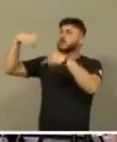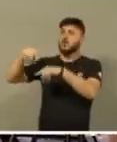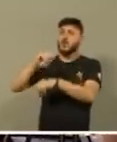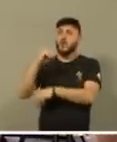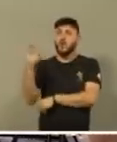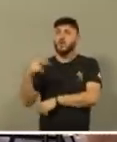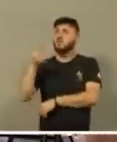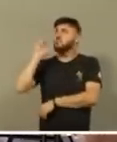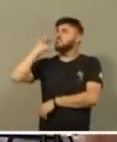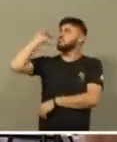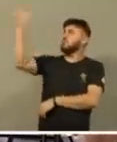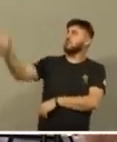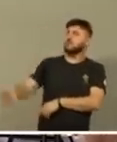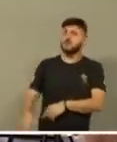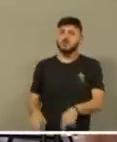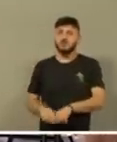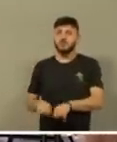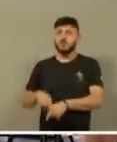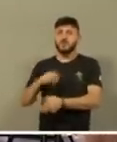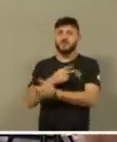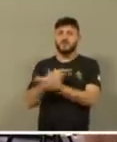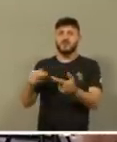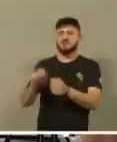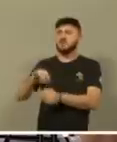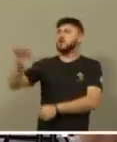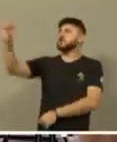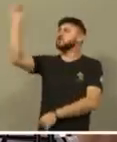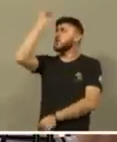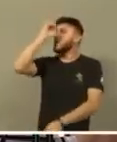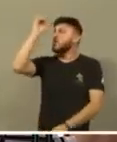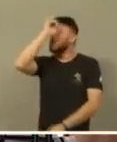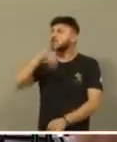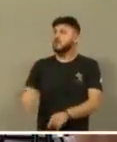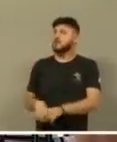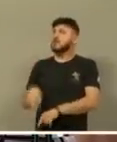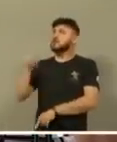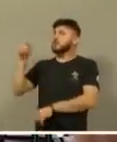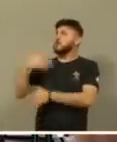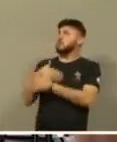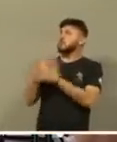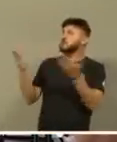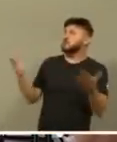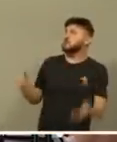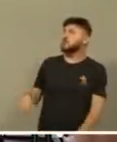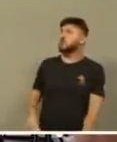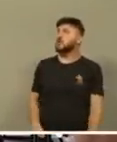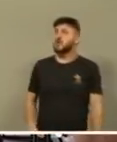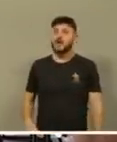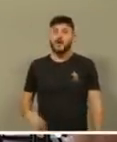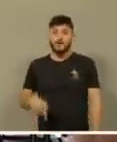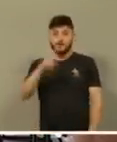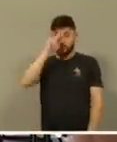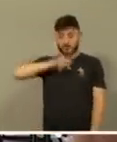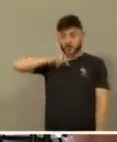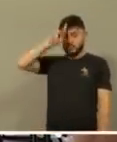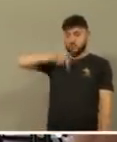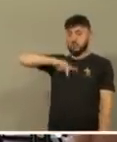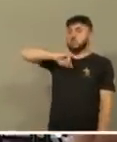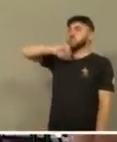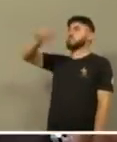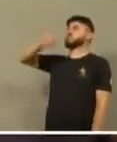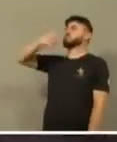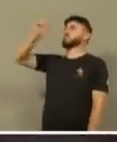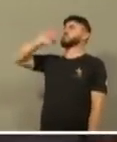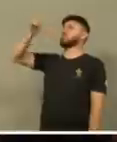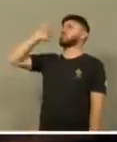você joga palavrões, você é um idiota, você é um perdido, você vai jogando, dentro